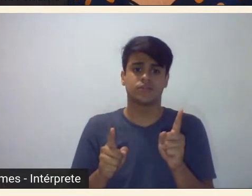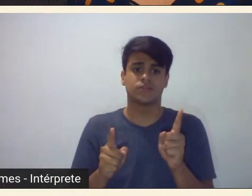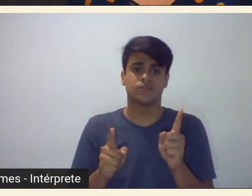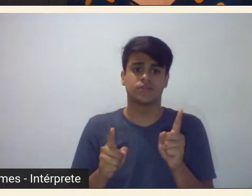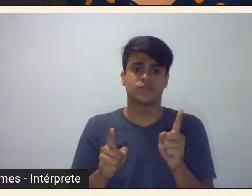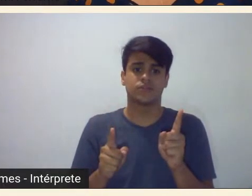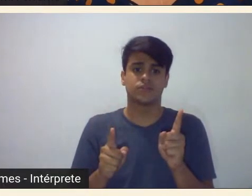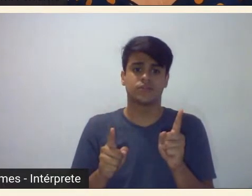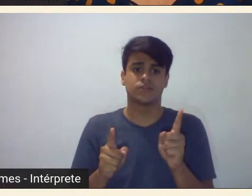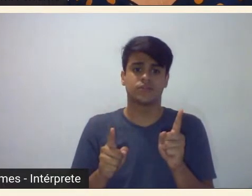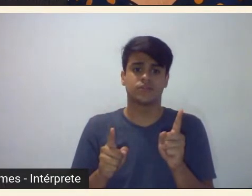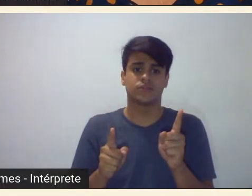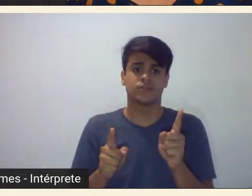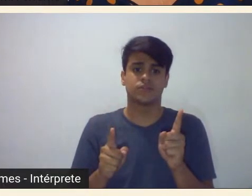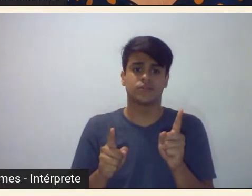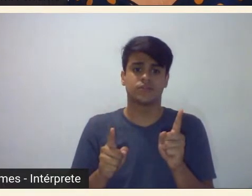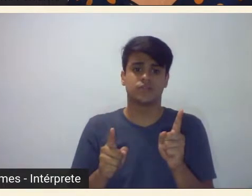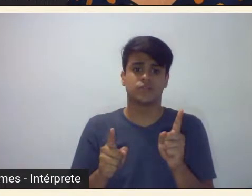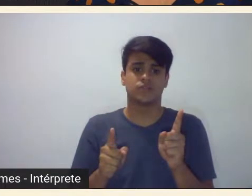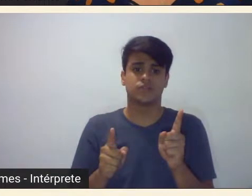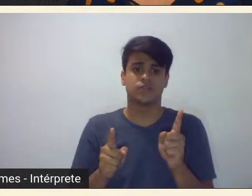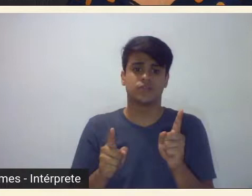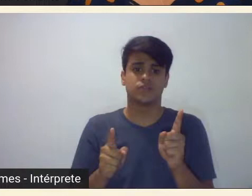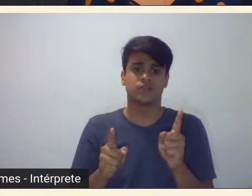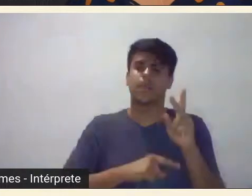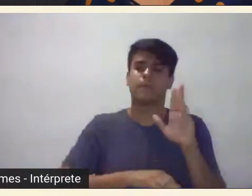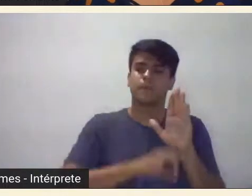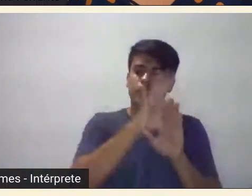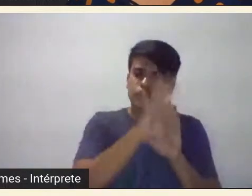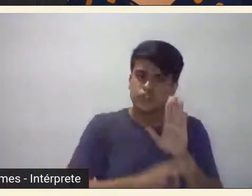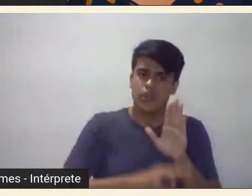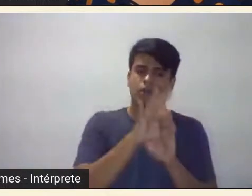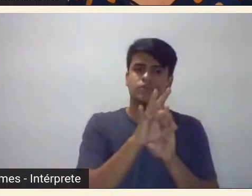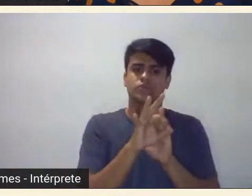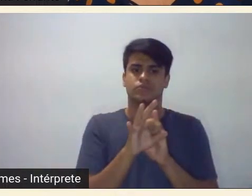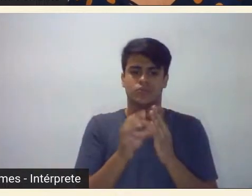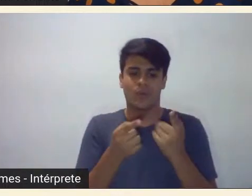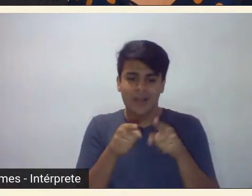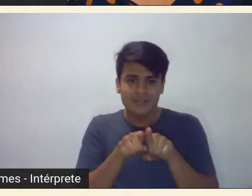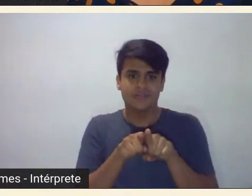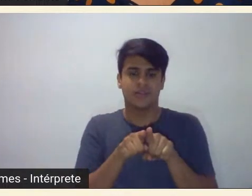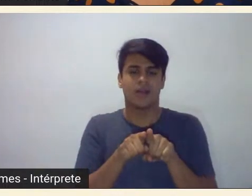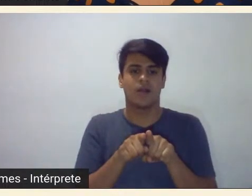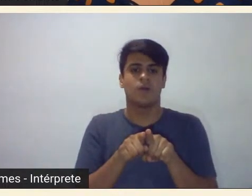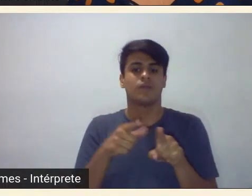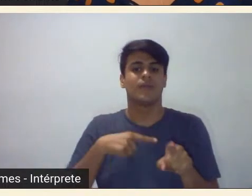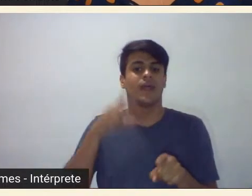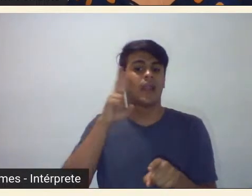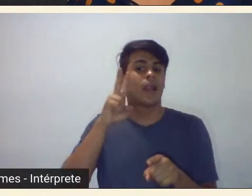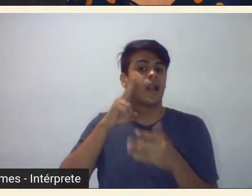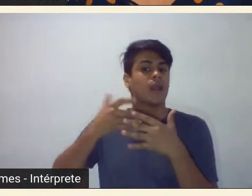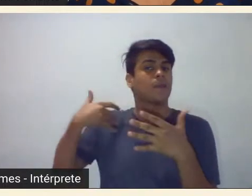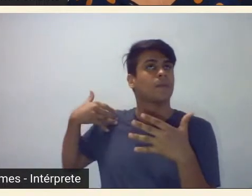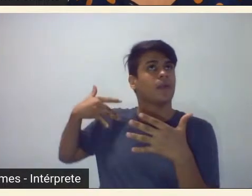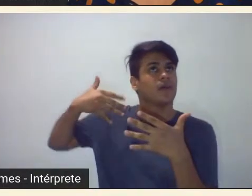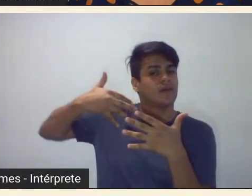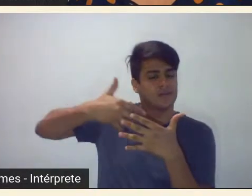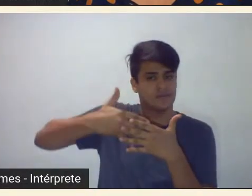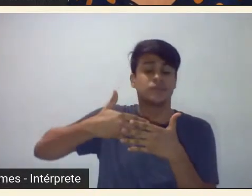projeto sim de inserção do casal numa vanguarda cosmopolita então são muitas coisas que eles fazem